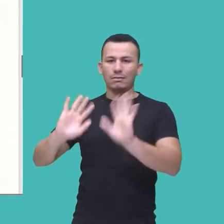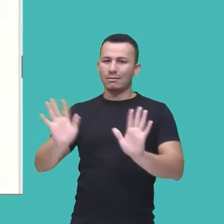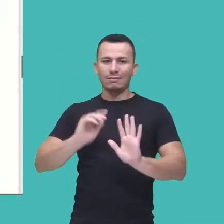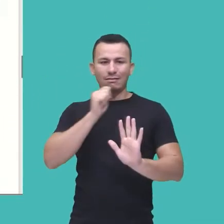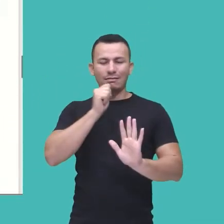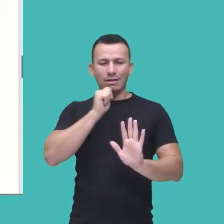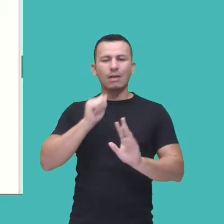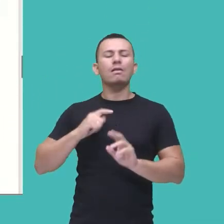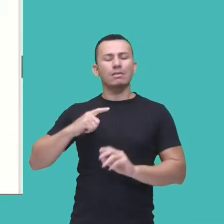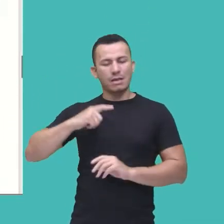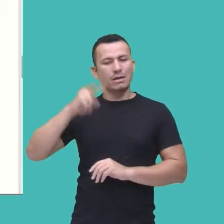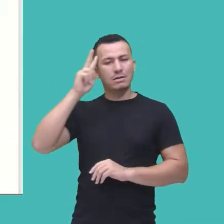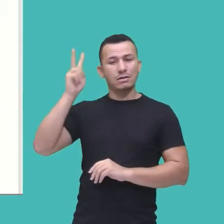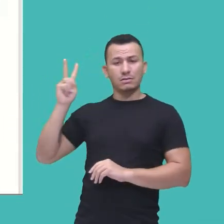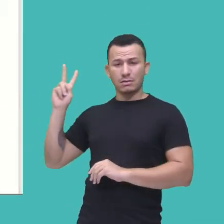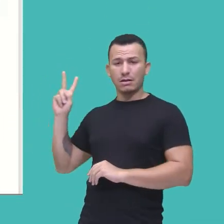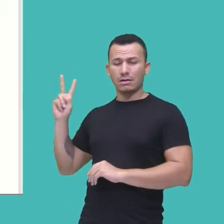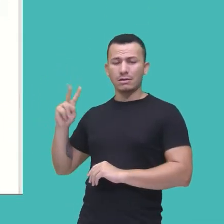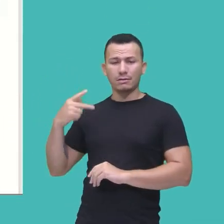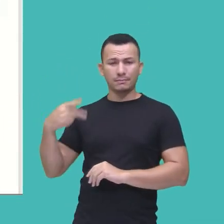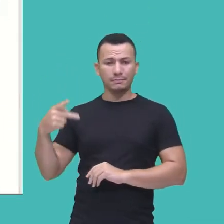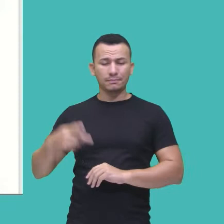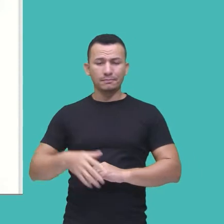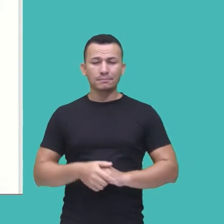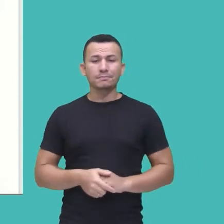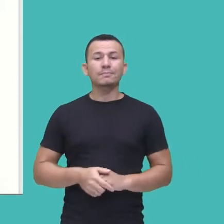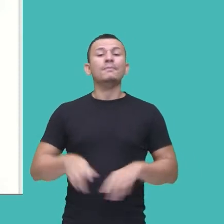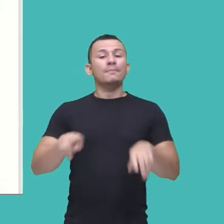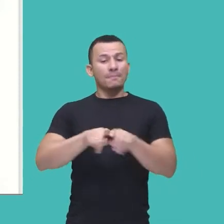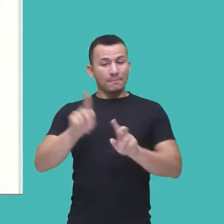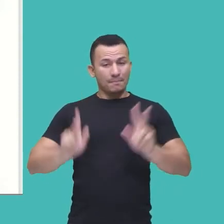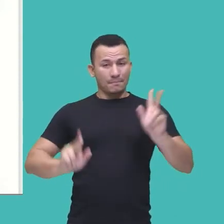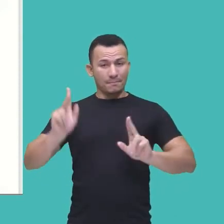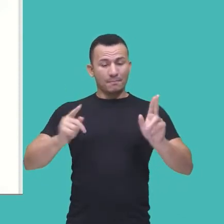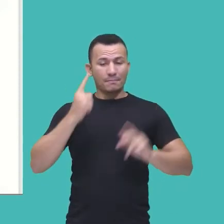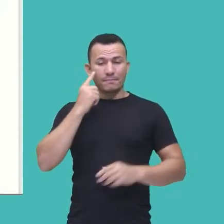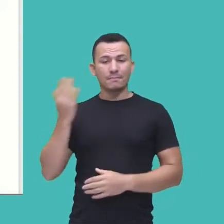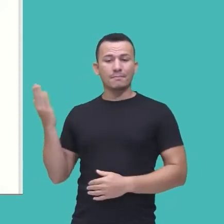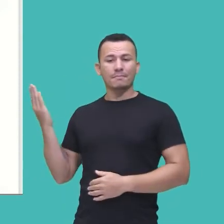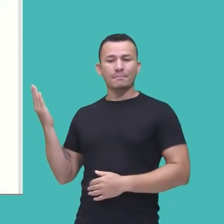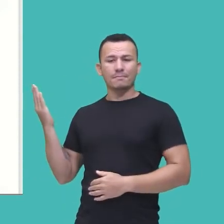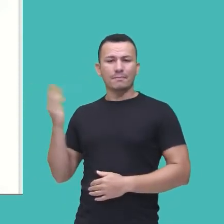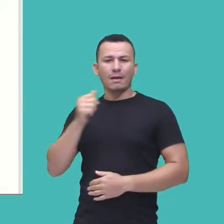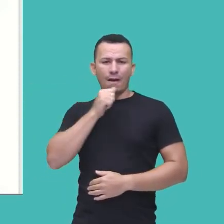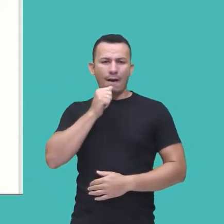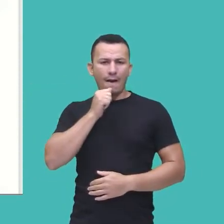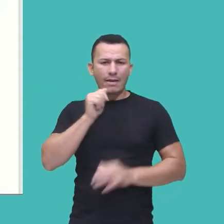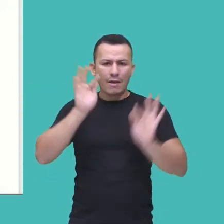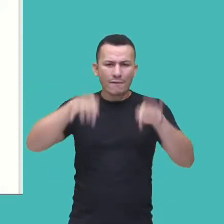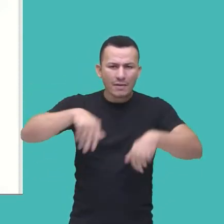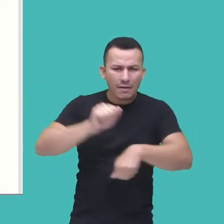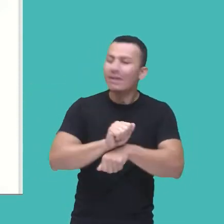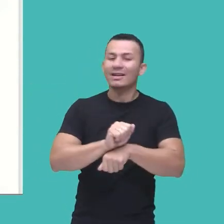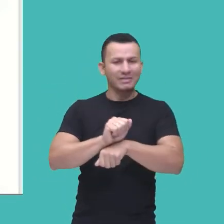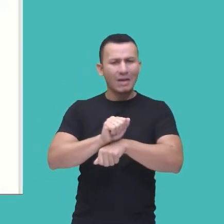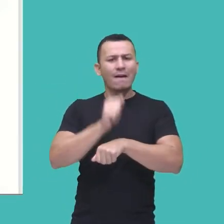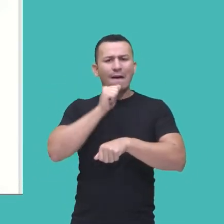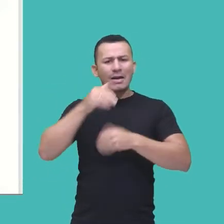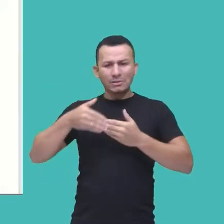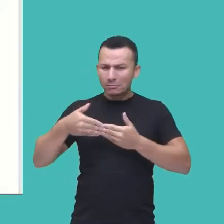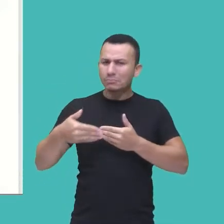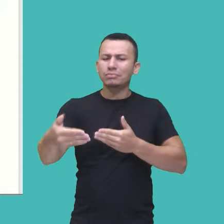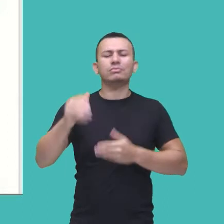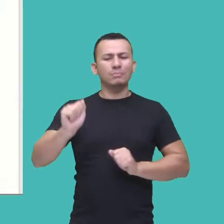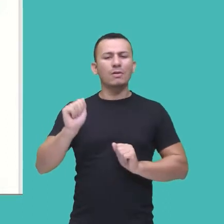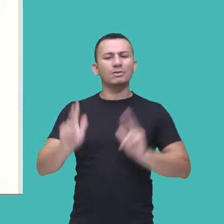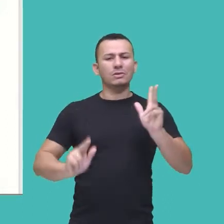A gente tem também Grey's Anatomy que é uma série que ainda está, não é no ar até hoje, não foi encerrada, ao todo a gente já tem aqui mais